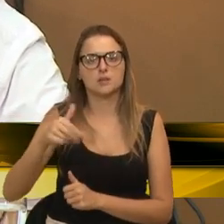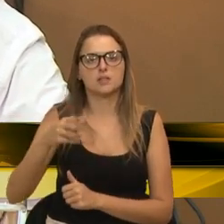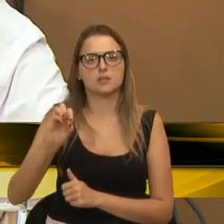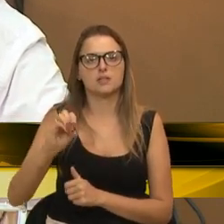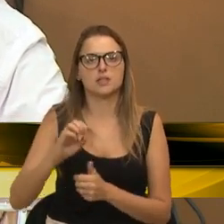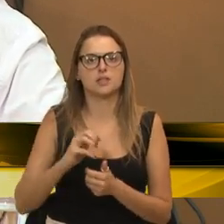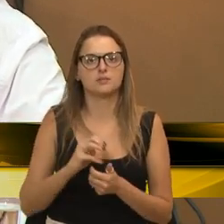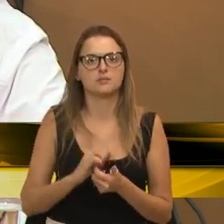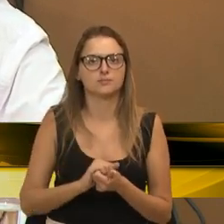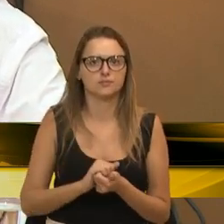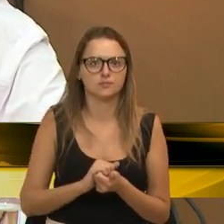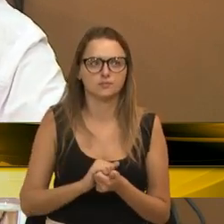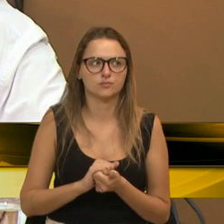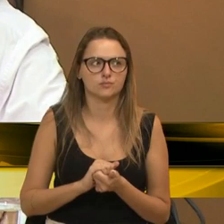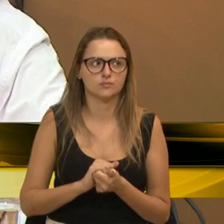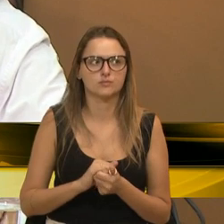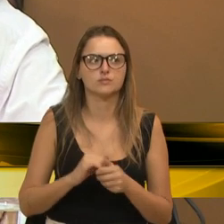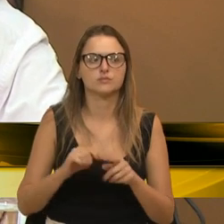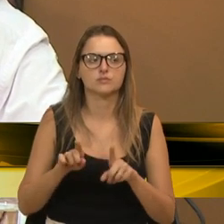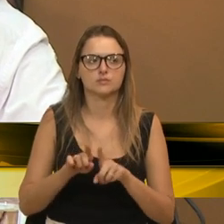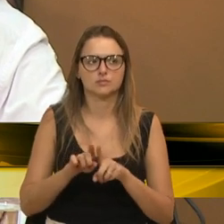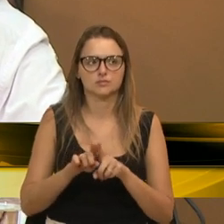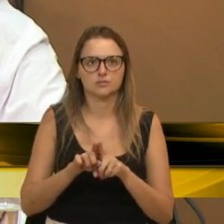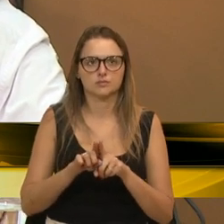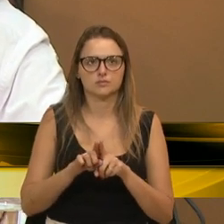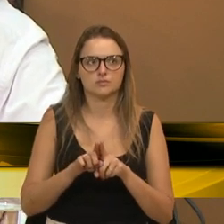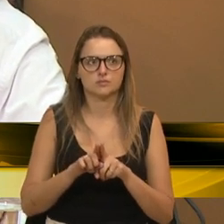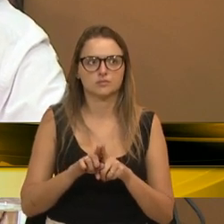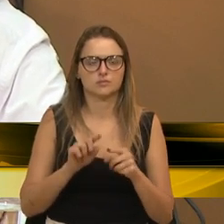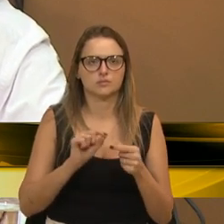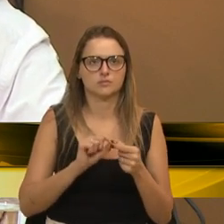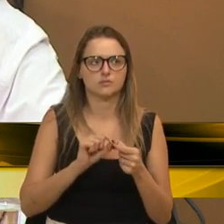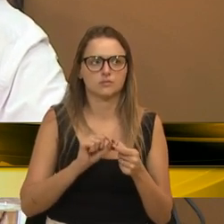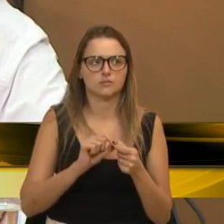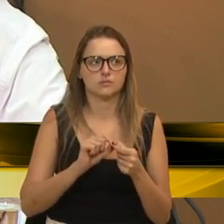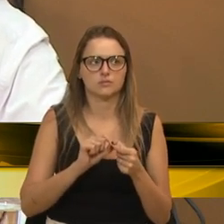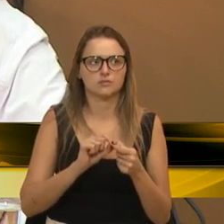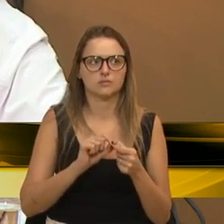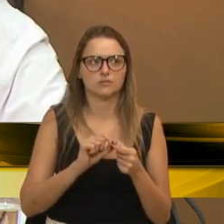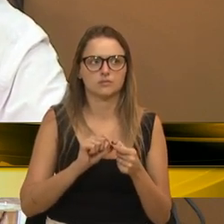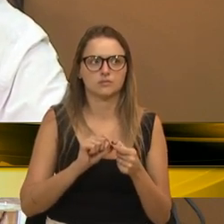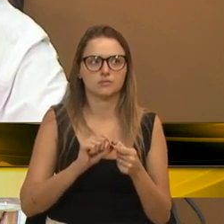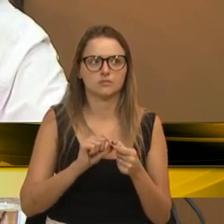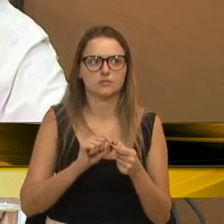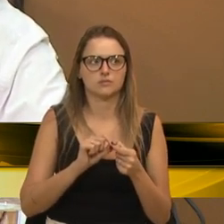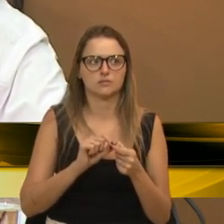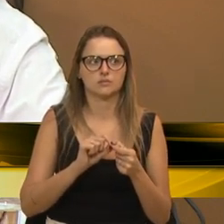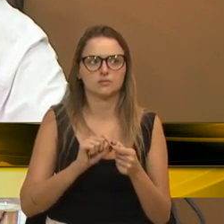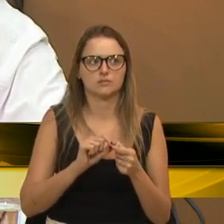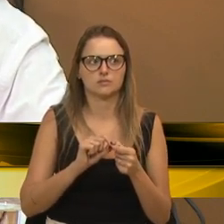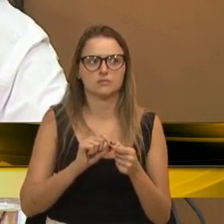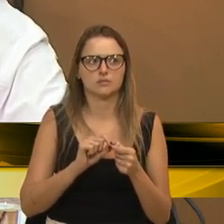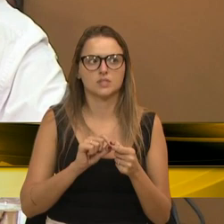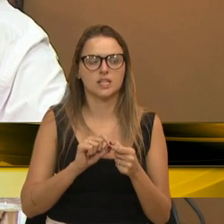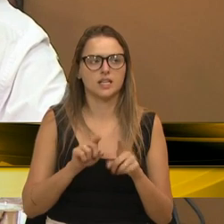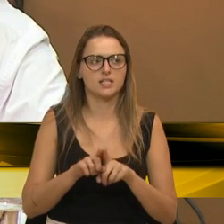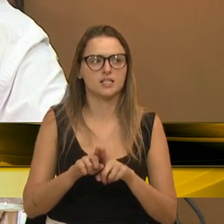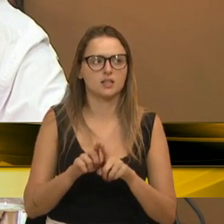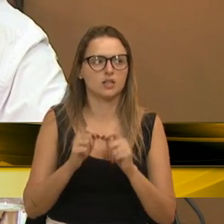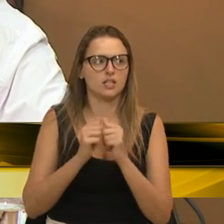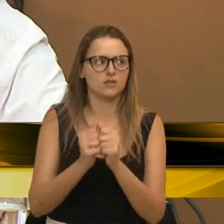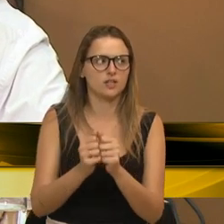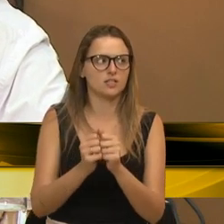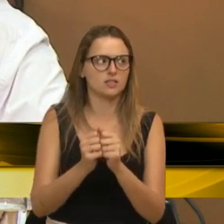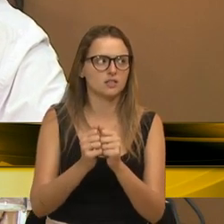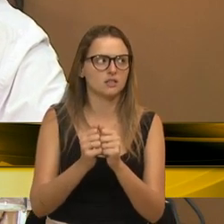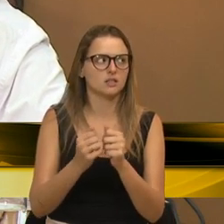pequena, mas muito trabalhador, muita equipe que se empenhava bastante. mas eu quero lembrar, sei que todos os outros secretários já foram citados, mas o